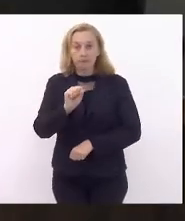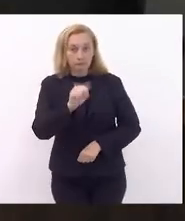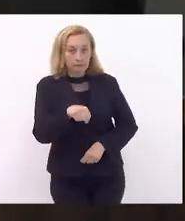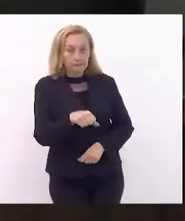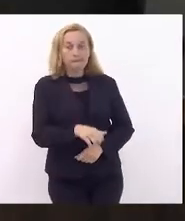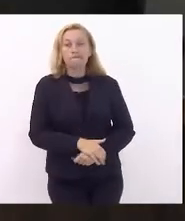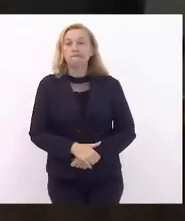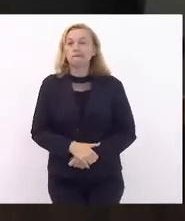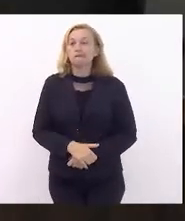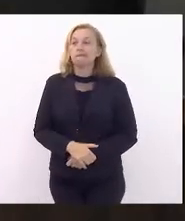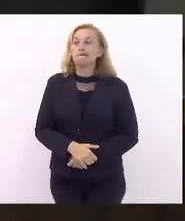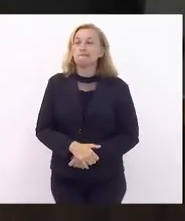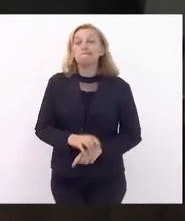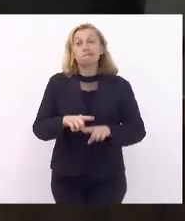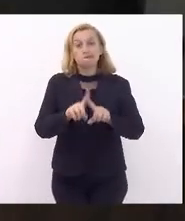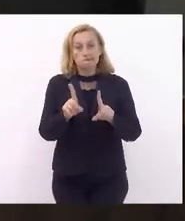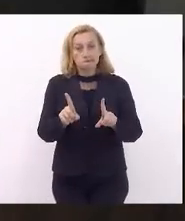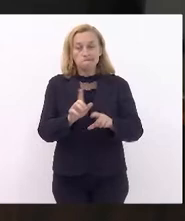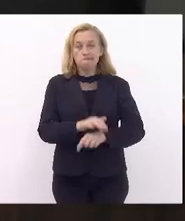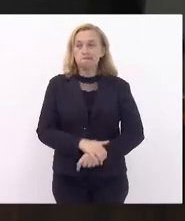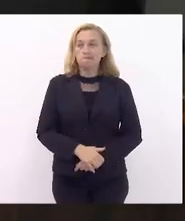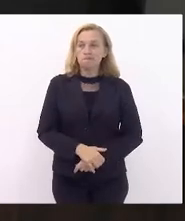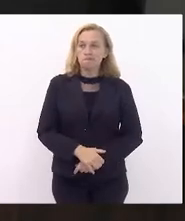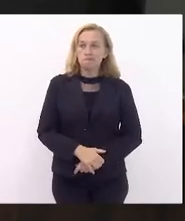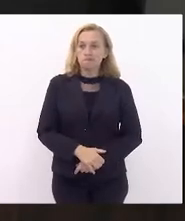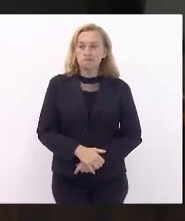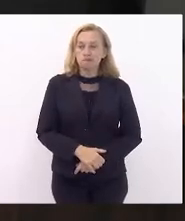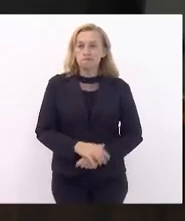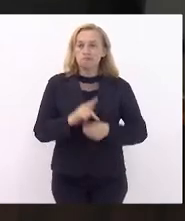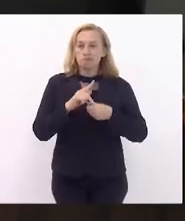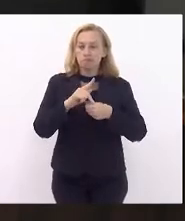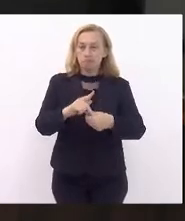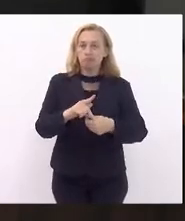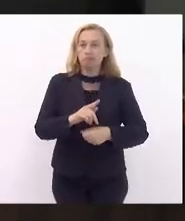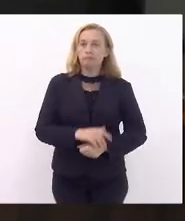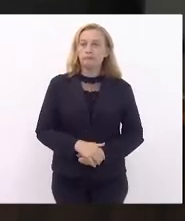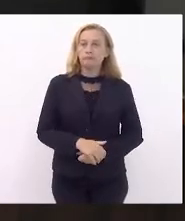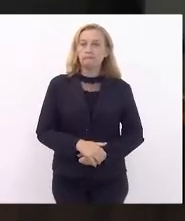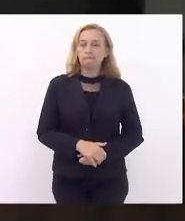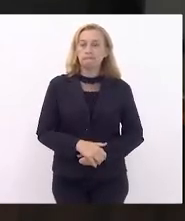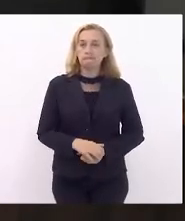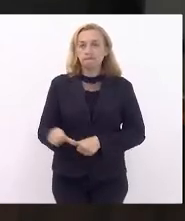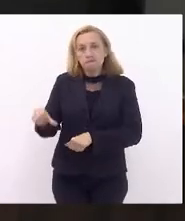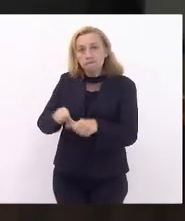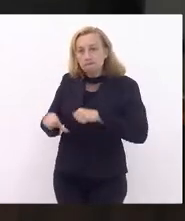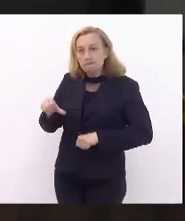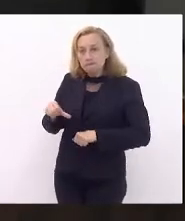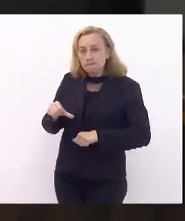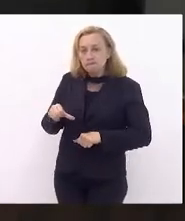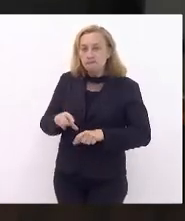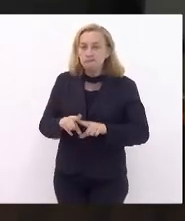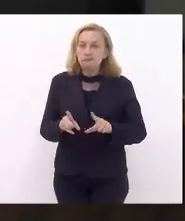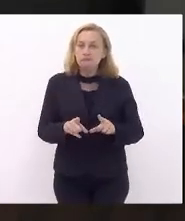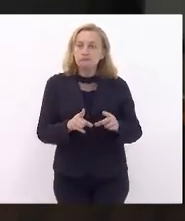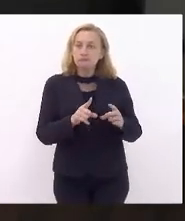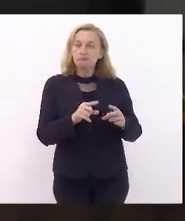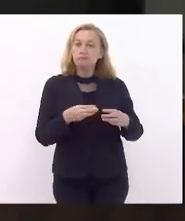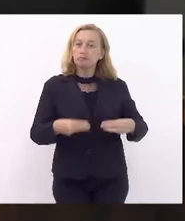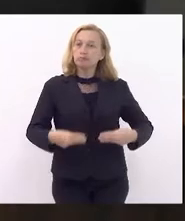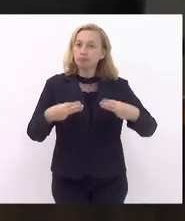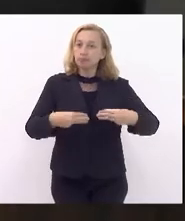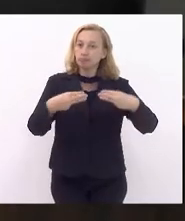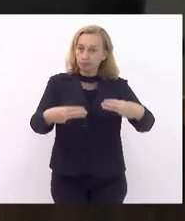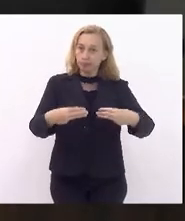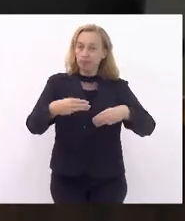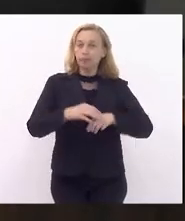três foram muito contrários. Mas a Procuradoria deu o contrário, mas ficaria a cargo do ministro,